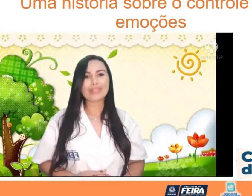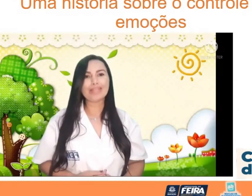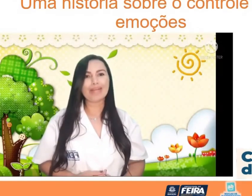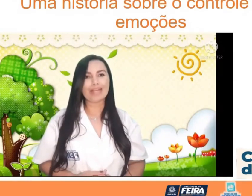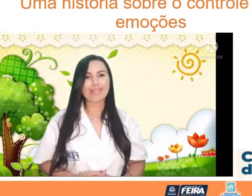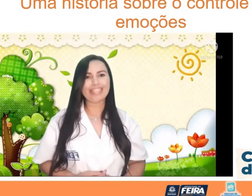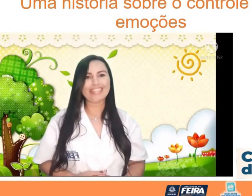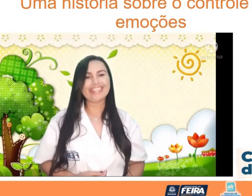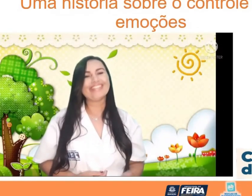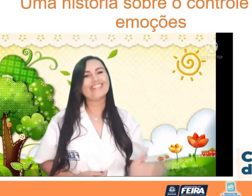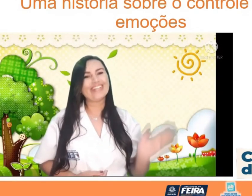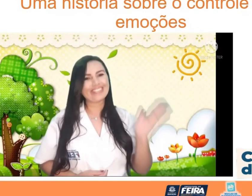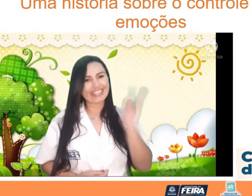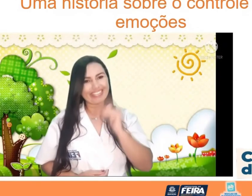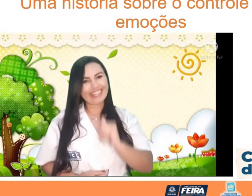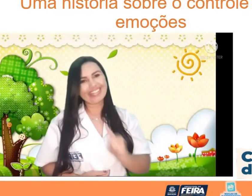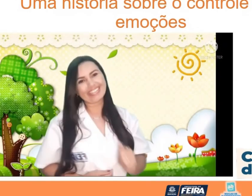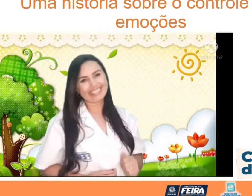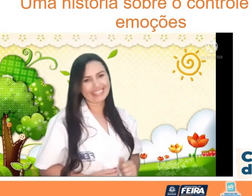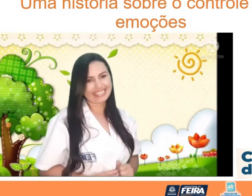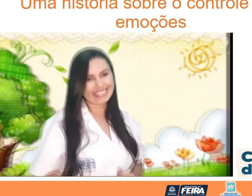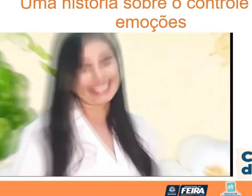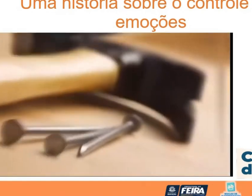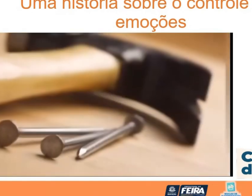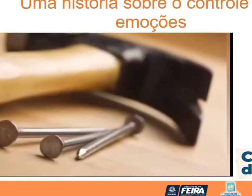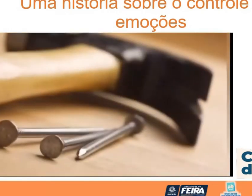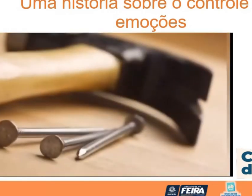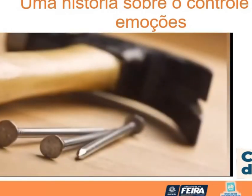momento Conta pra mim Vamos pra história?